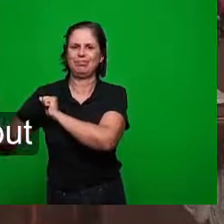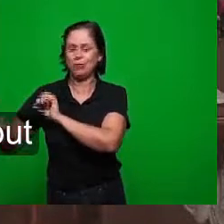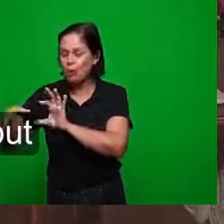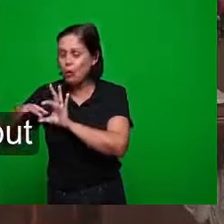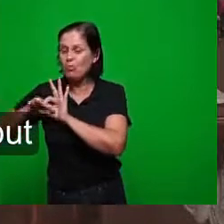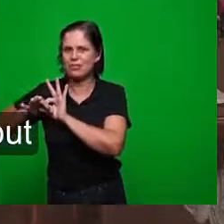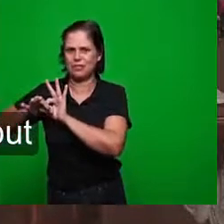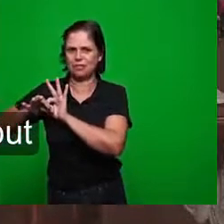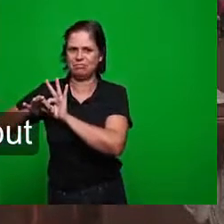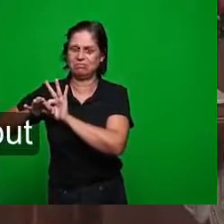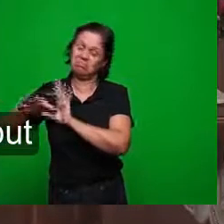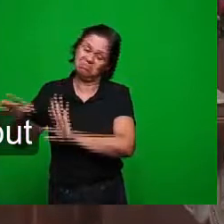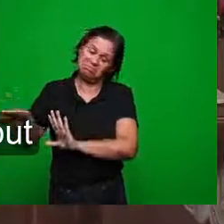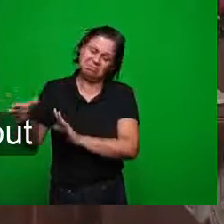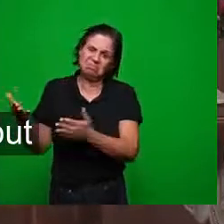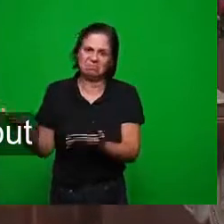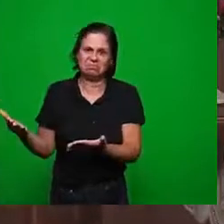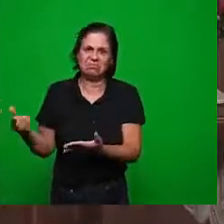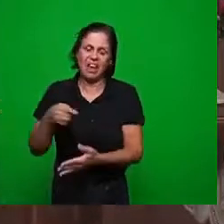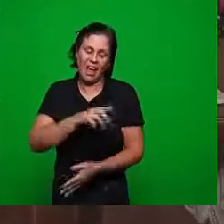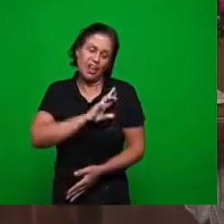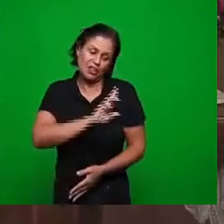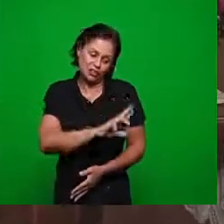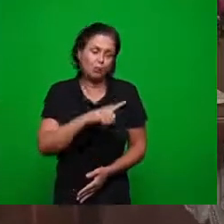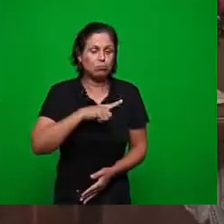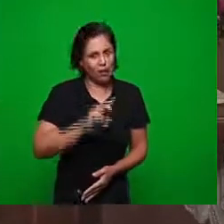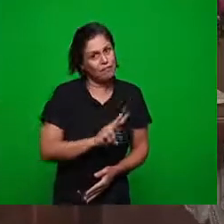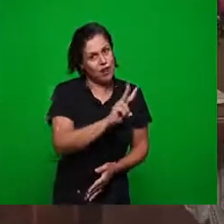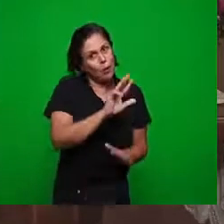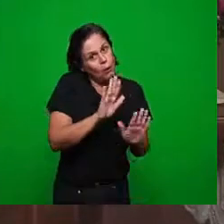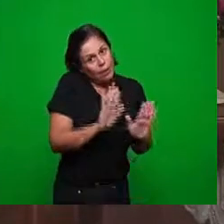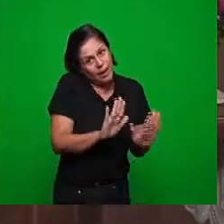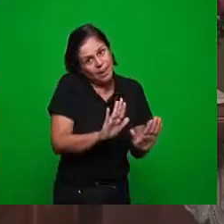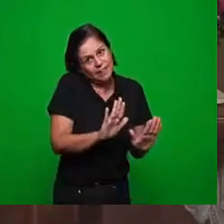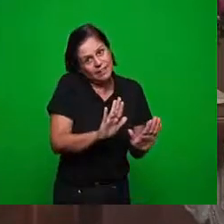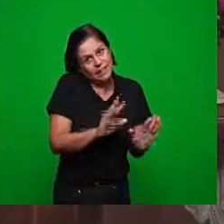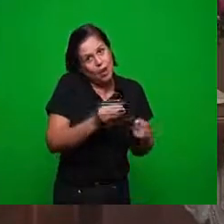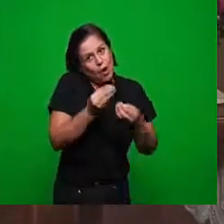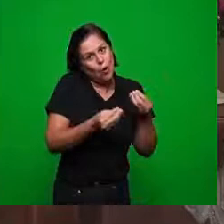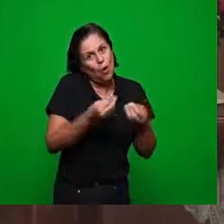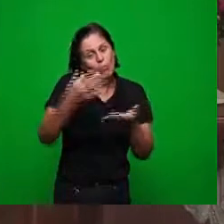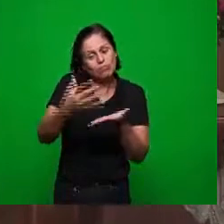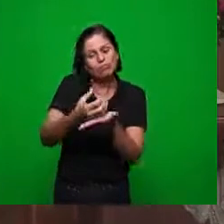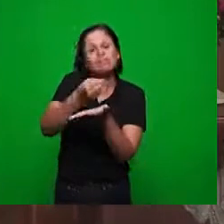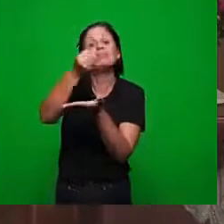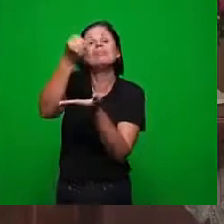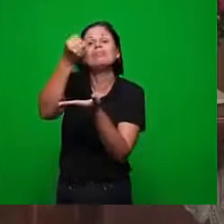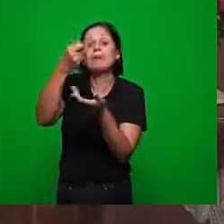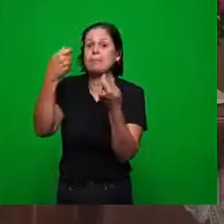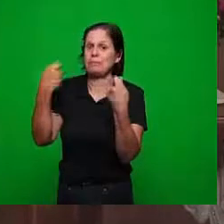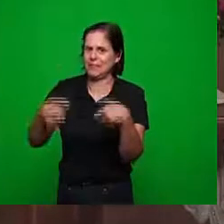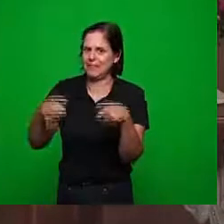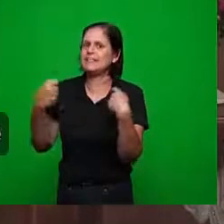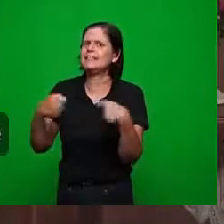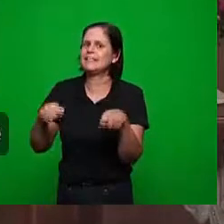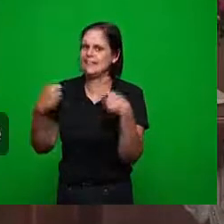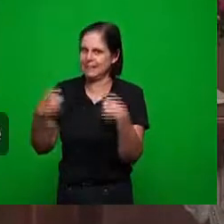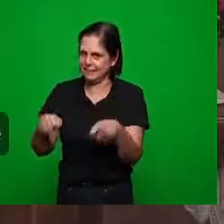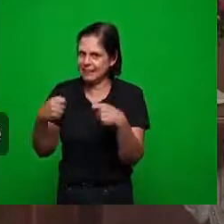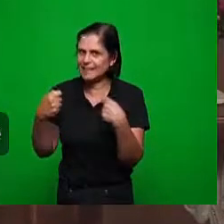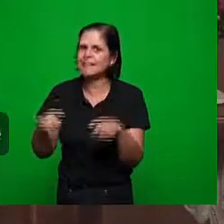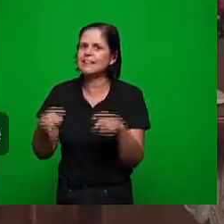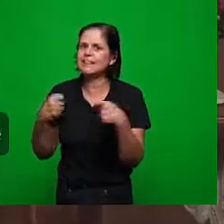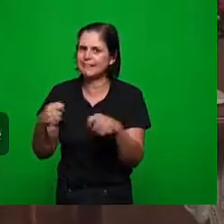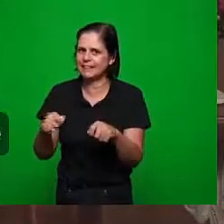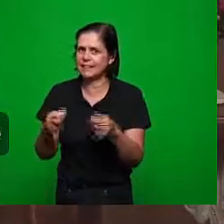religiosa tem seu valor só que para a eternidade há determinados aspectos que tem